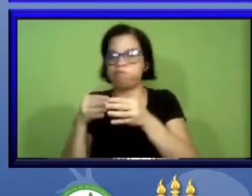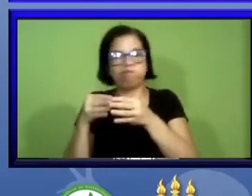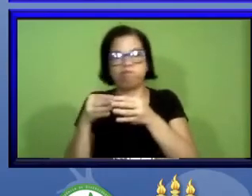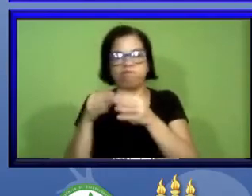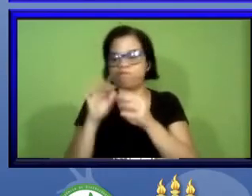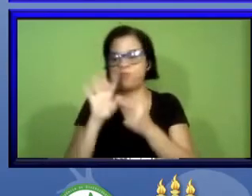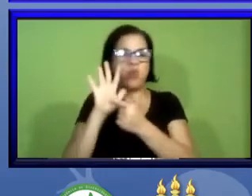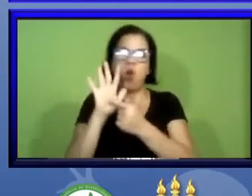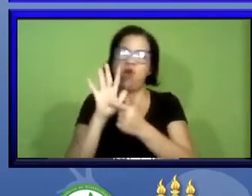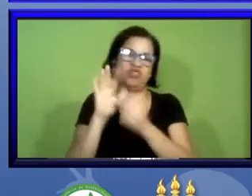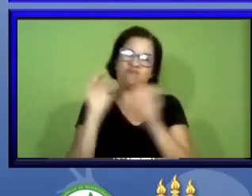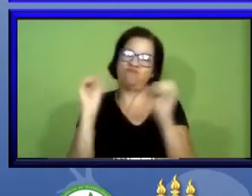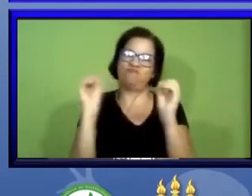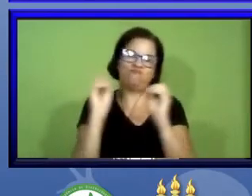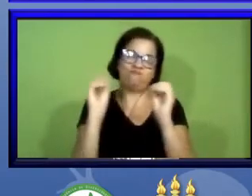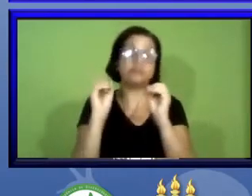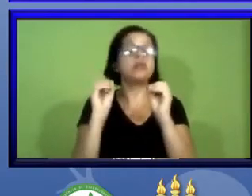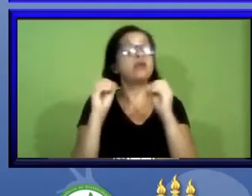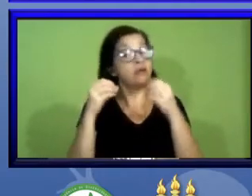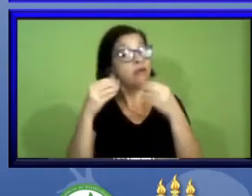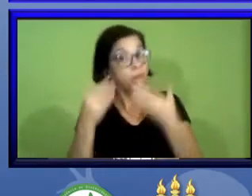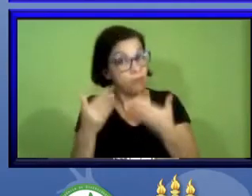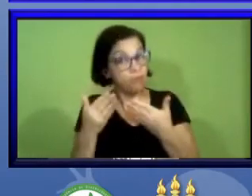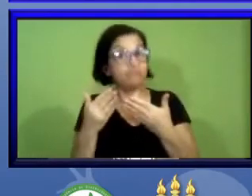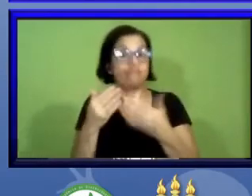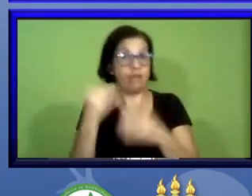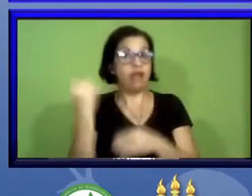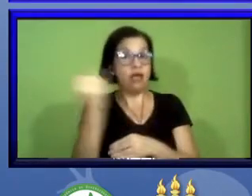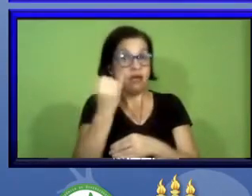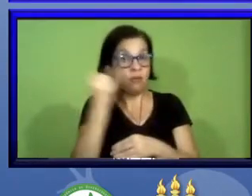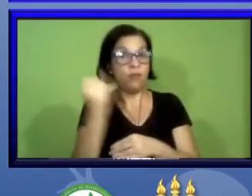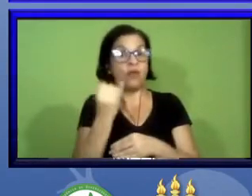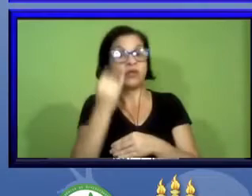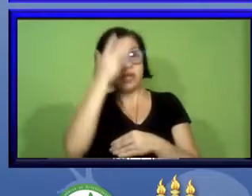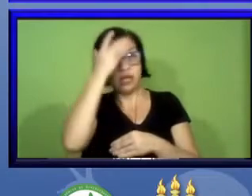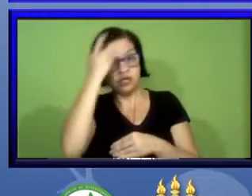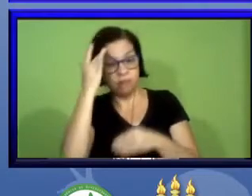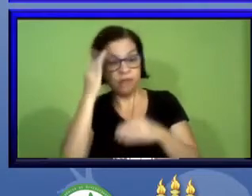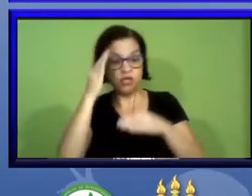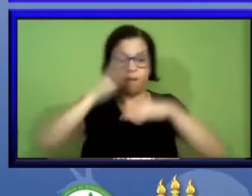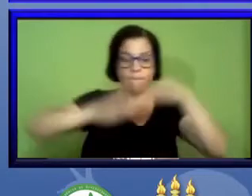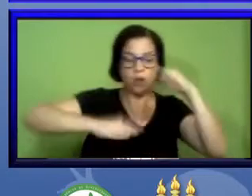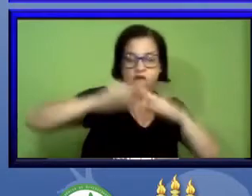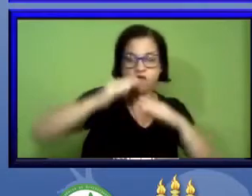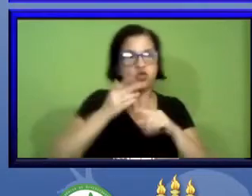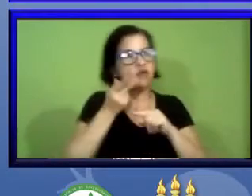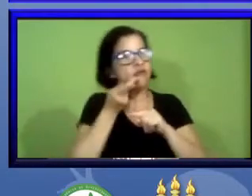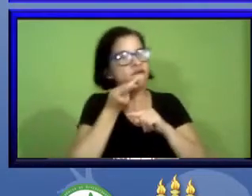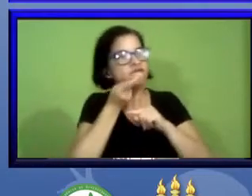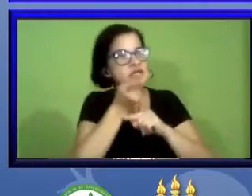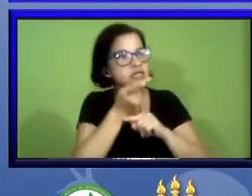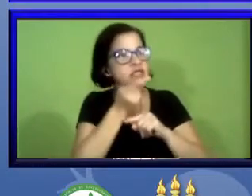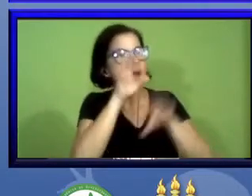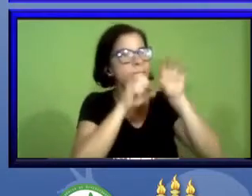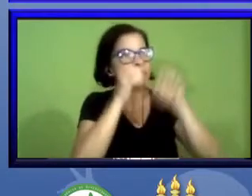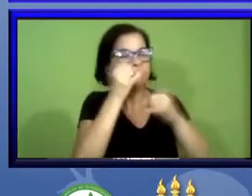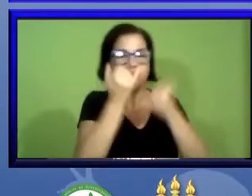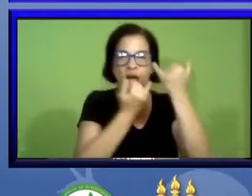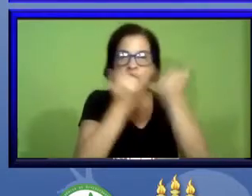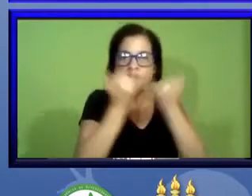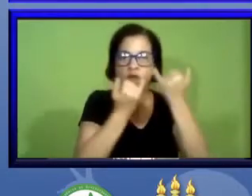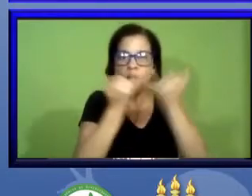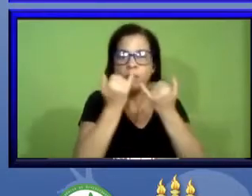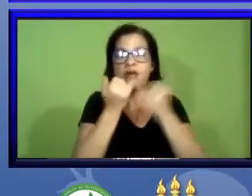mostradas então a importância do especialista em visitar em buscar as informações dão